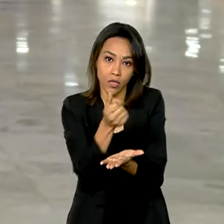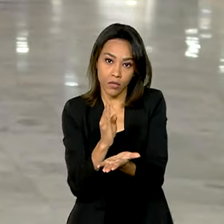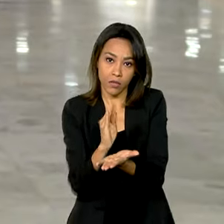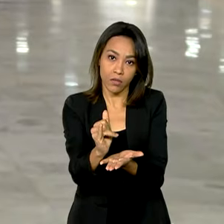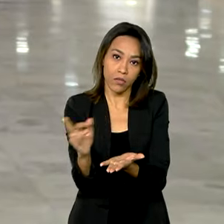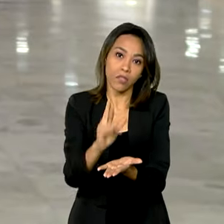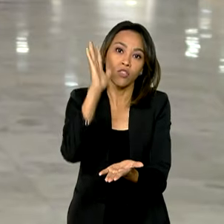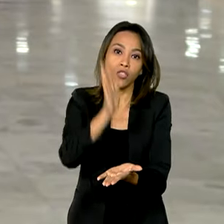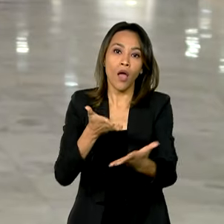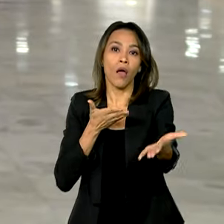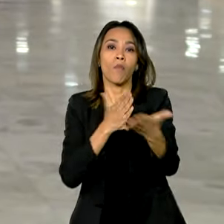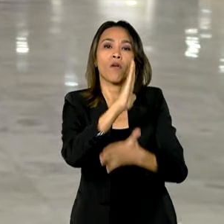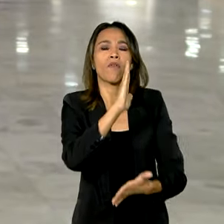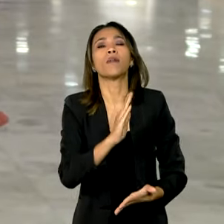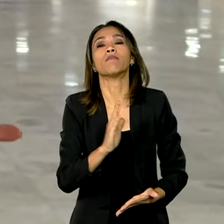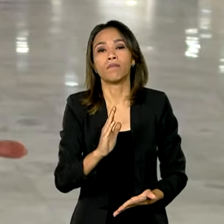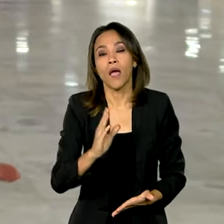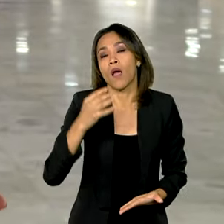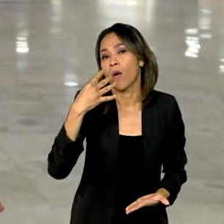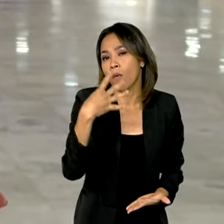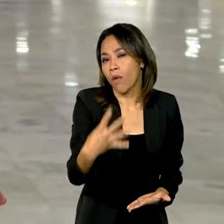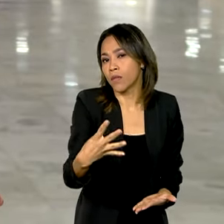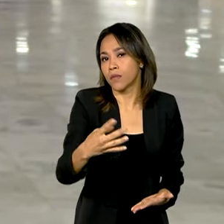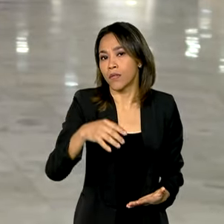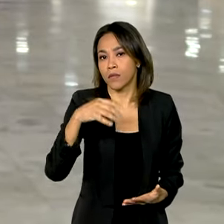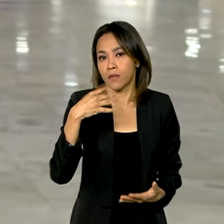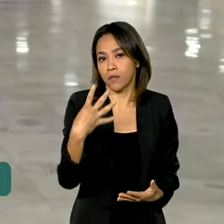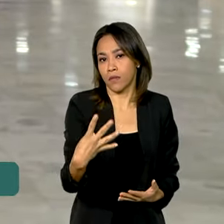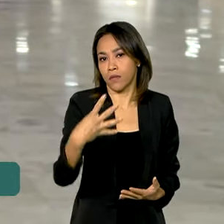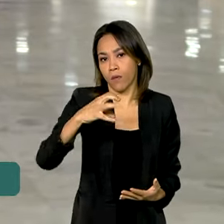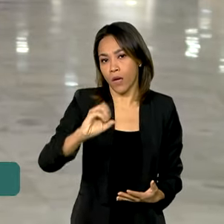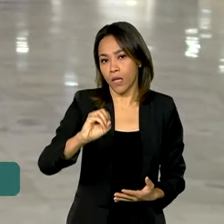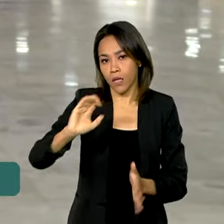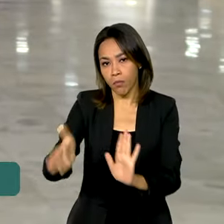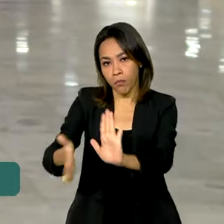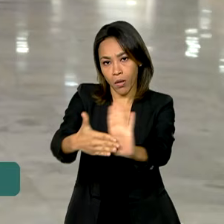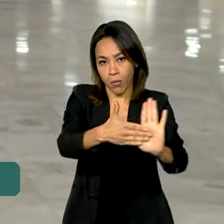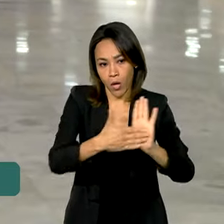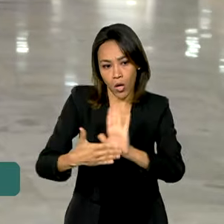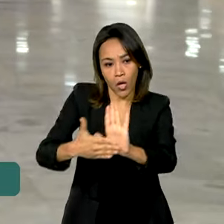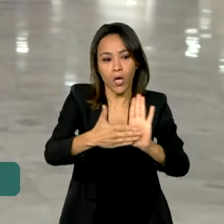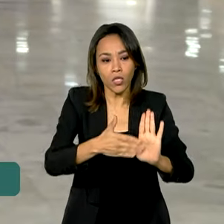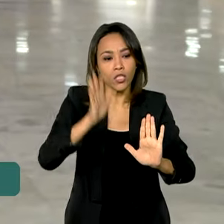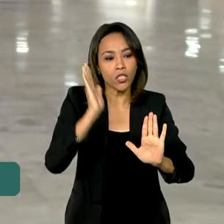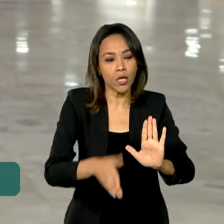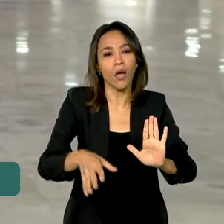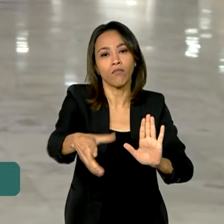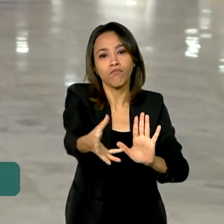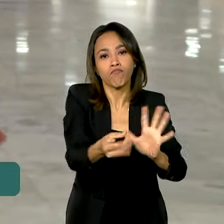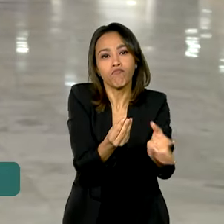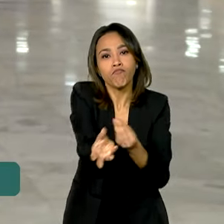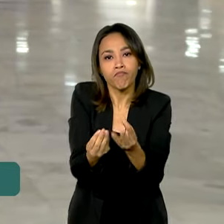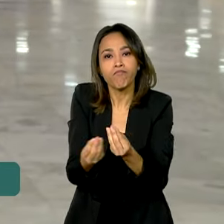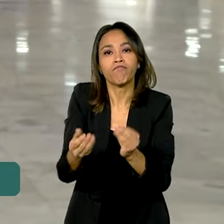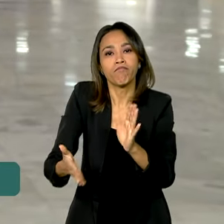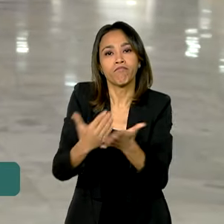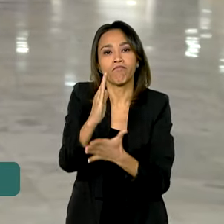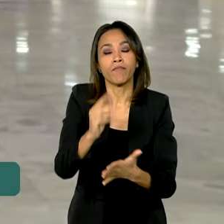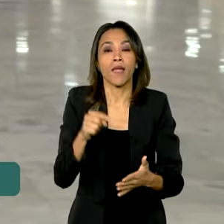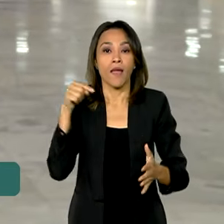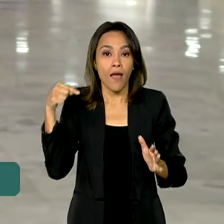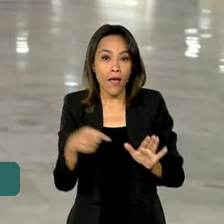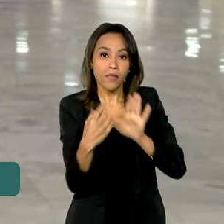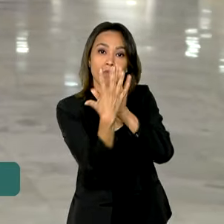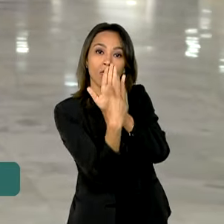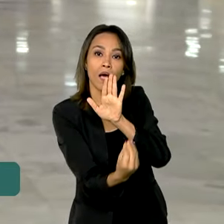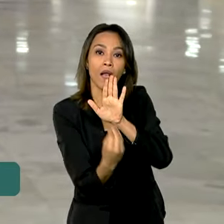foram aprovadas cerca de 440 propostas de movimentos de luta por moradia. Essa modalidade oferece